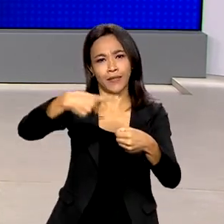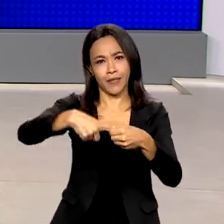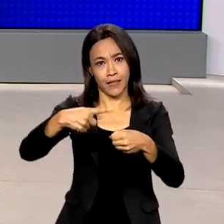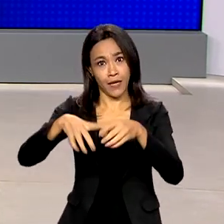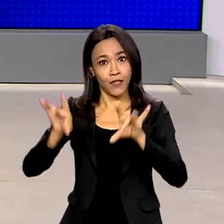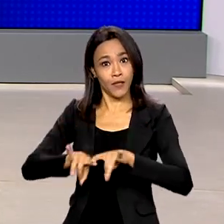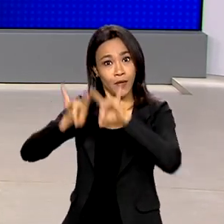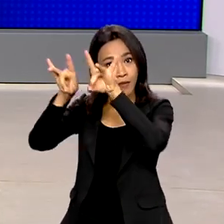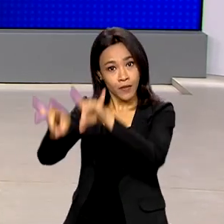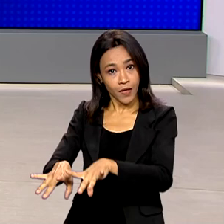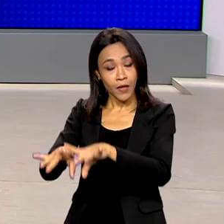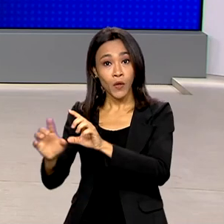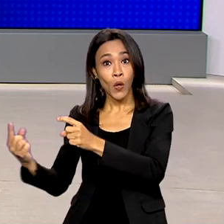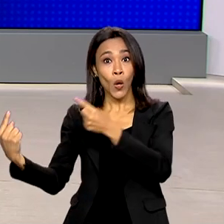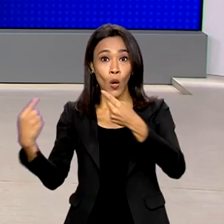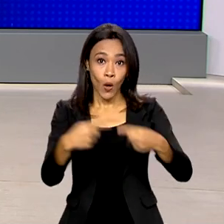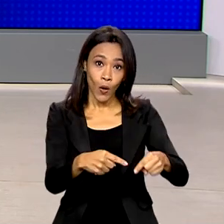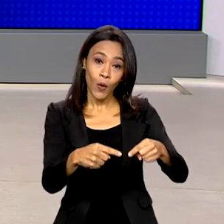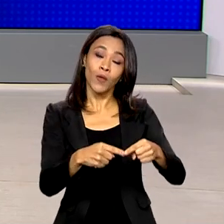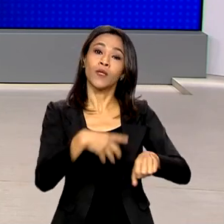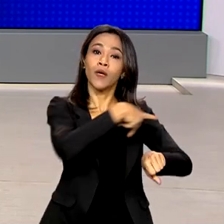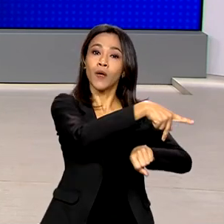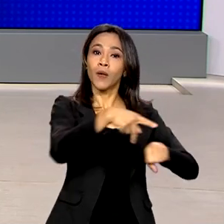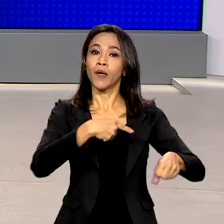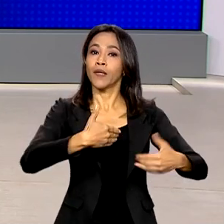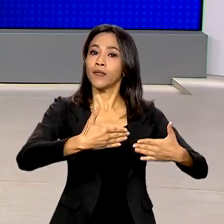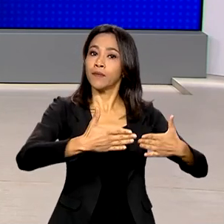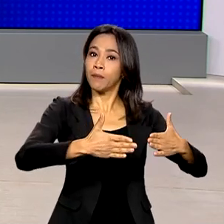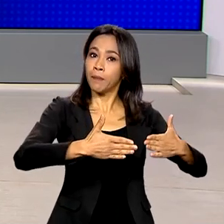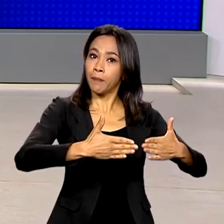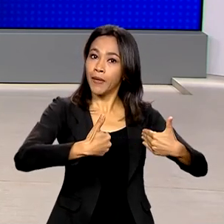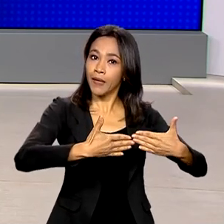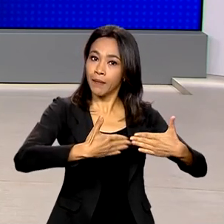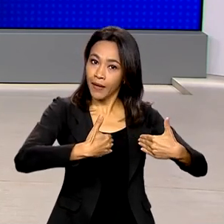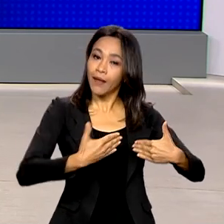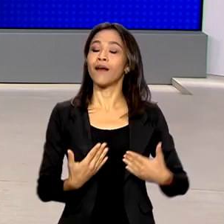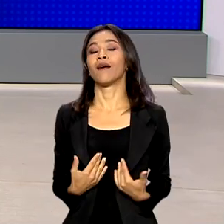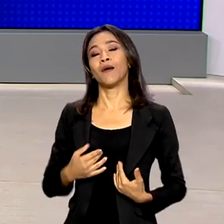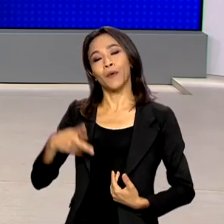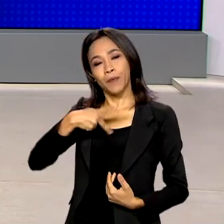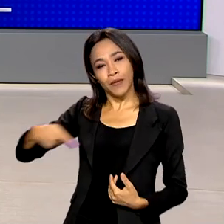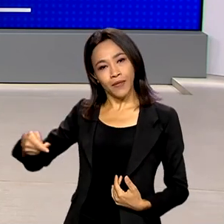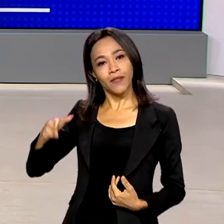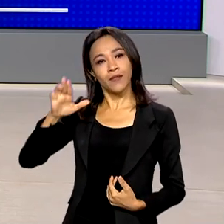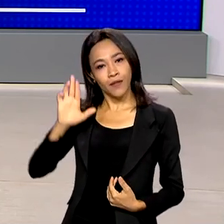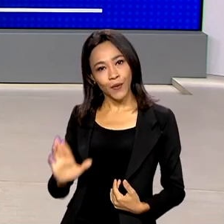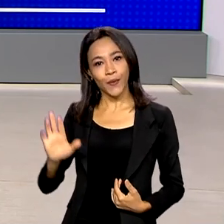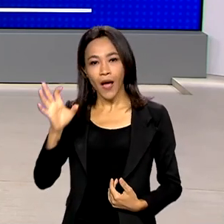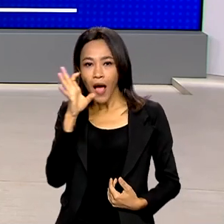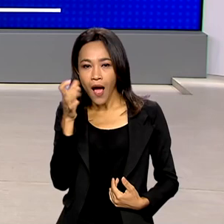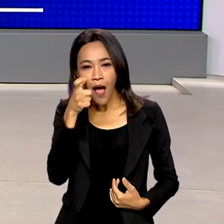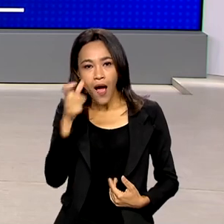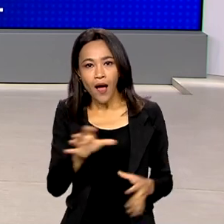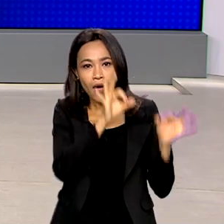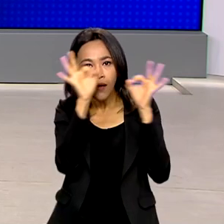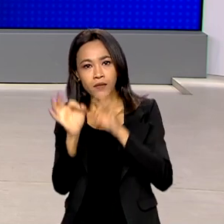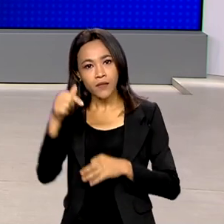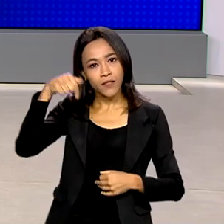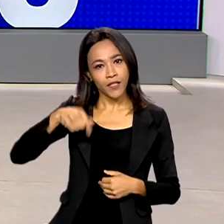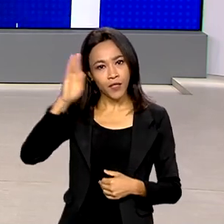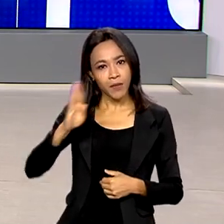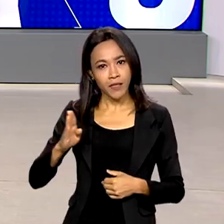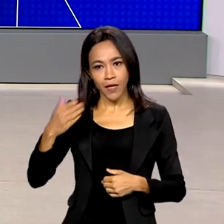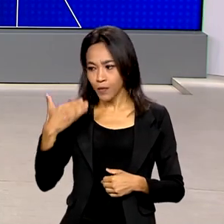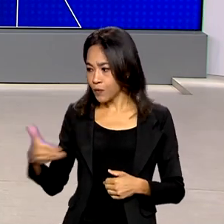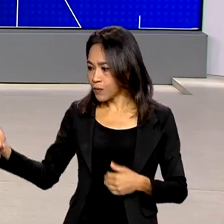contra o time do Panamá. O presidente Lula acompanha a partida aqui do Brasil, no Palácio da Alvorada, ao lado de oito